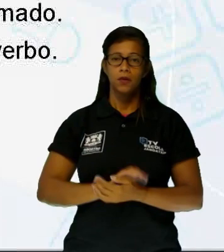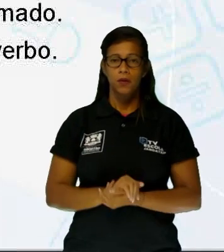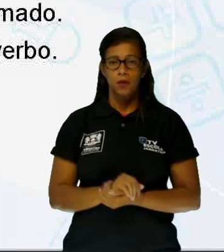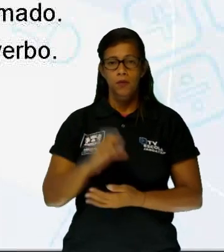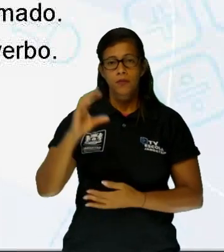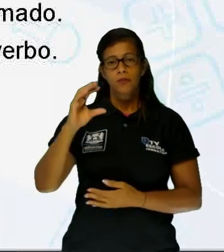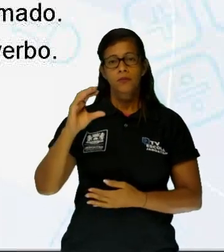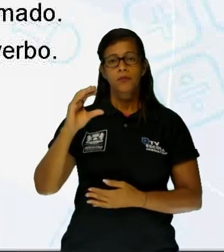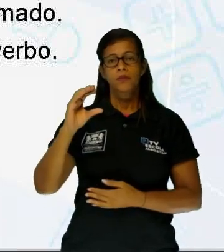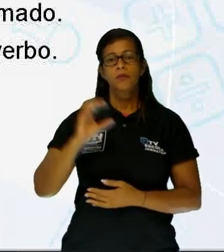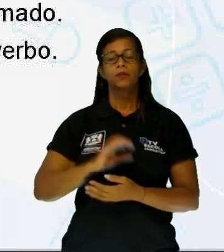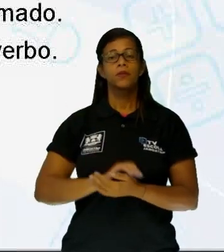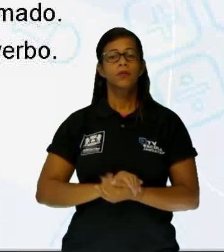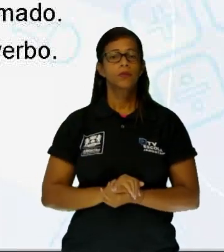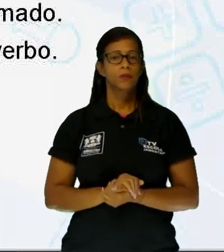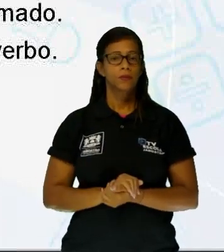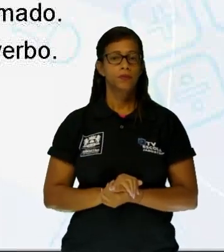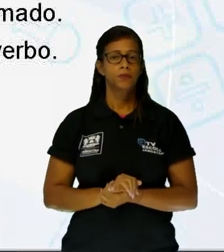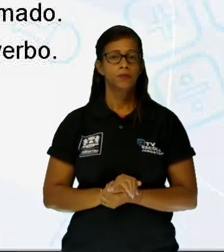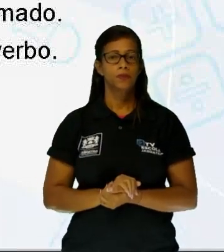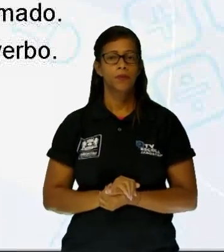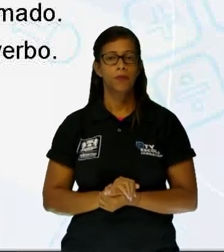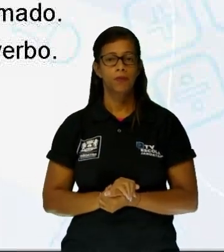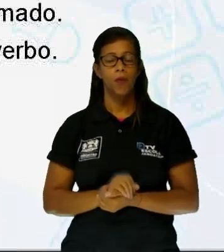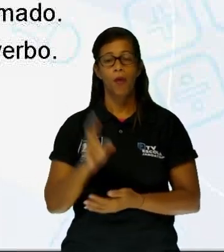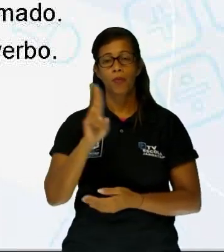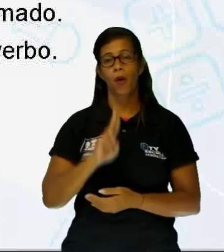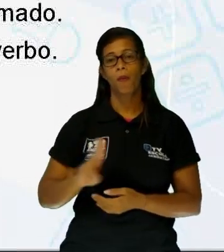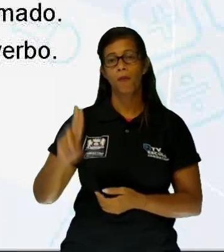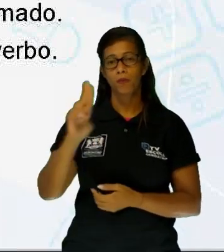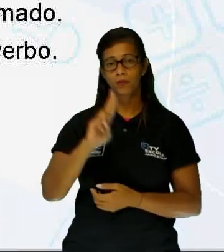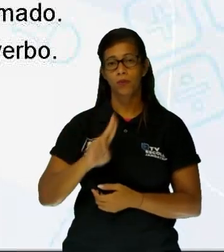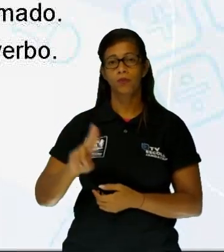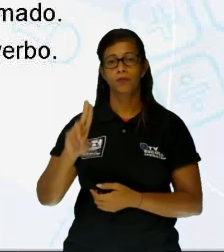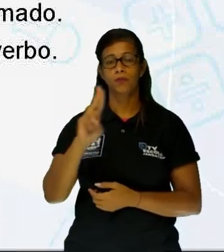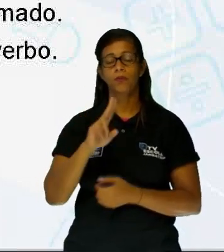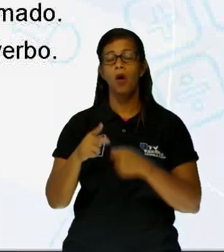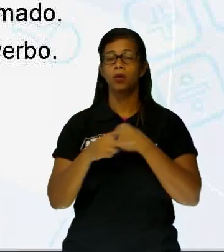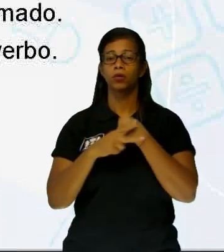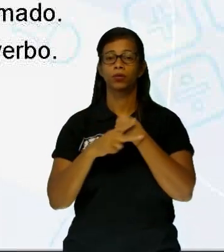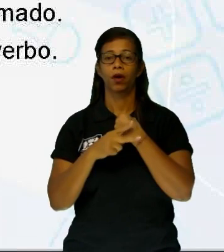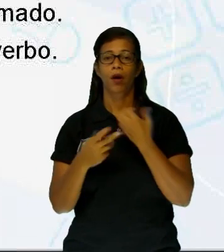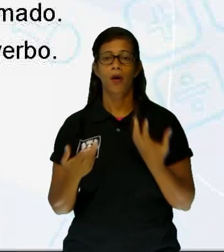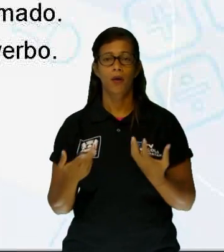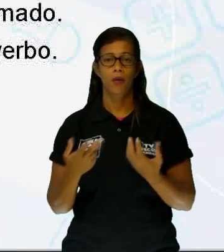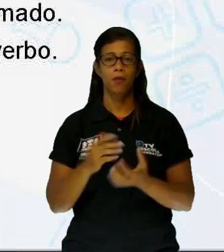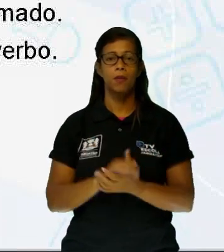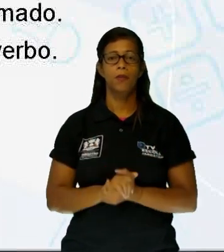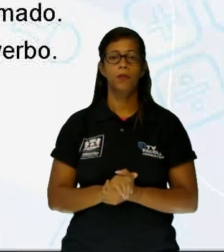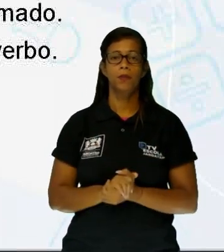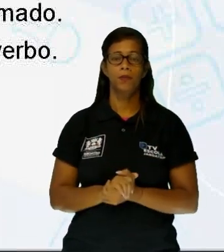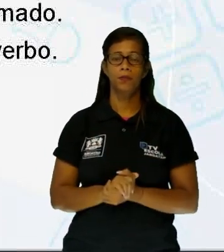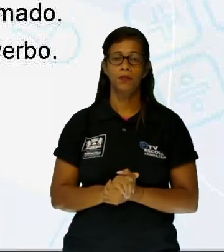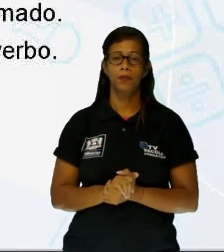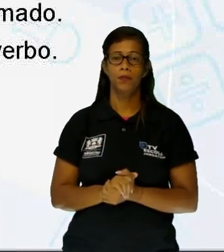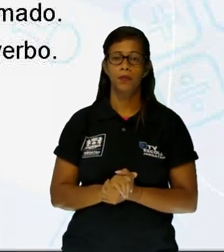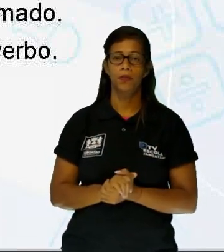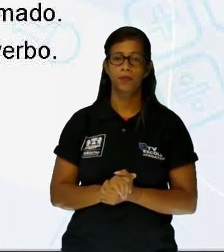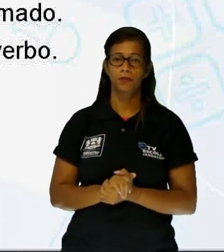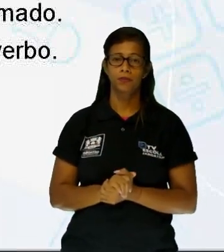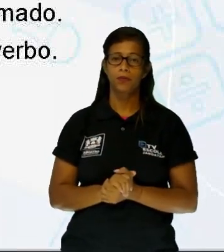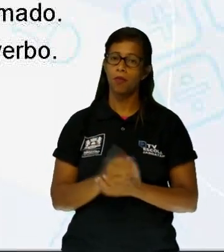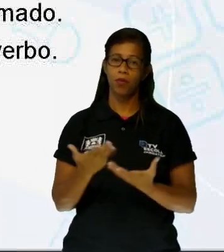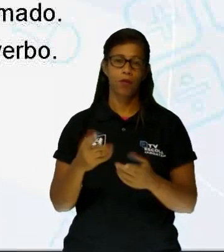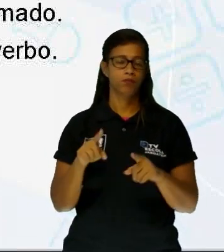Letra C. Emprego figurado da ação verbal. Também não, né? O emprego figurado não seria para a ação verbal, seria para o sujeito.